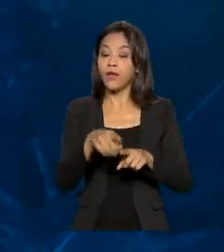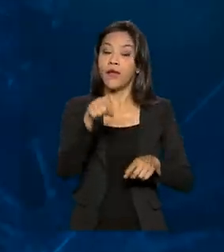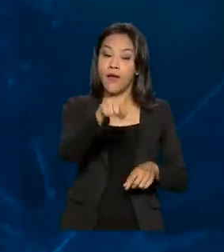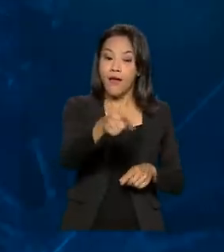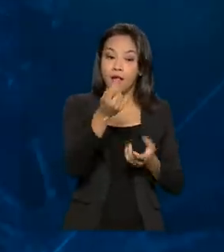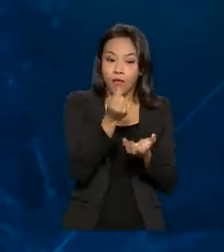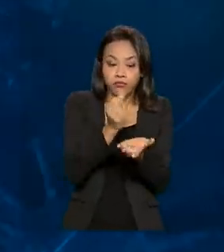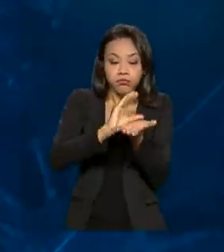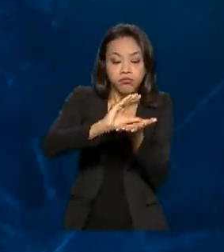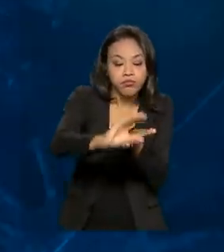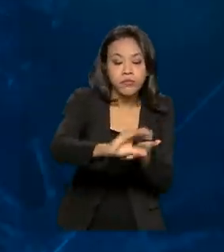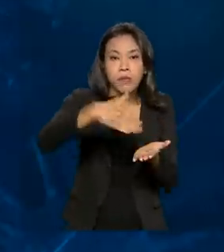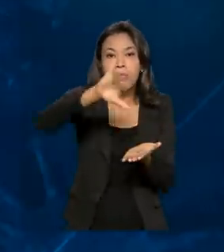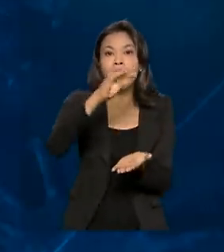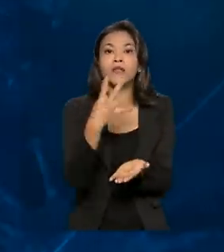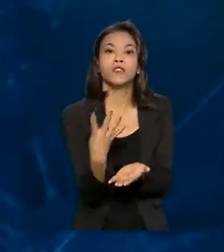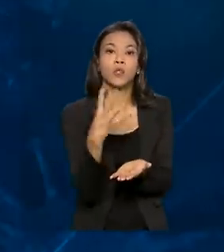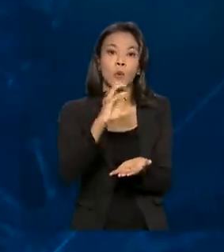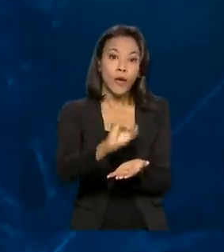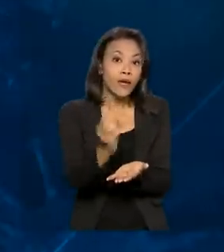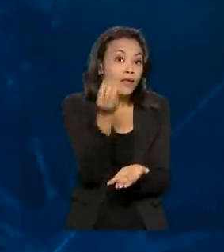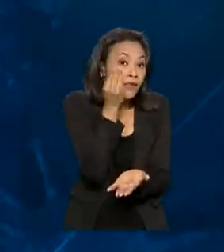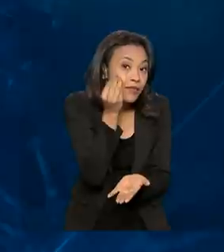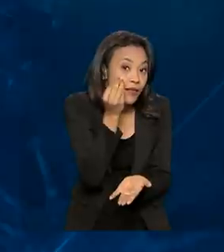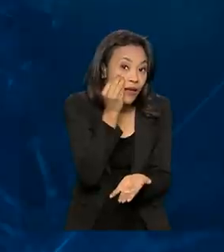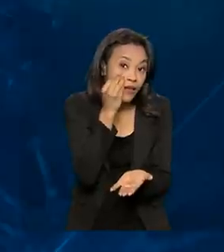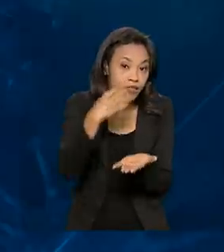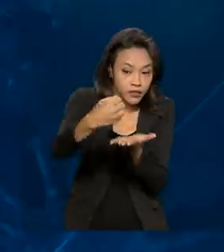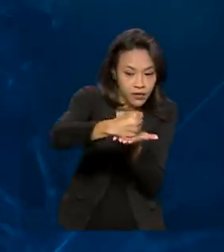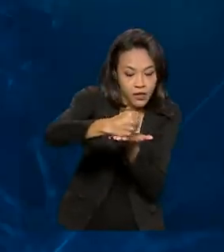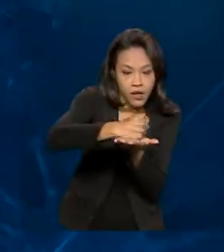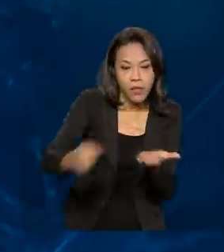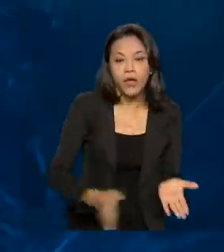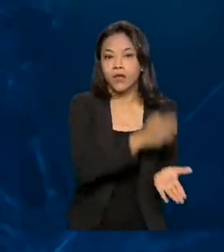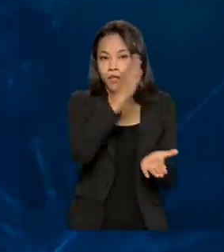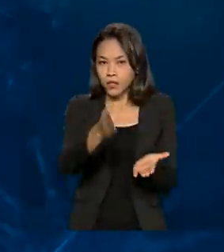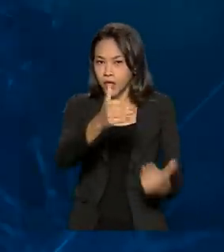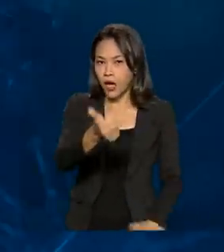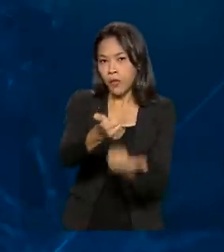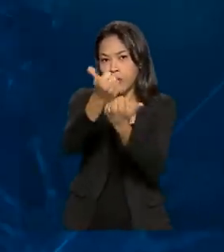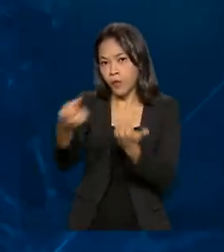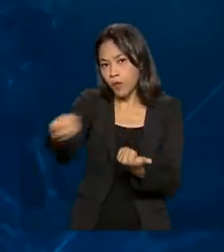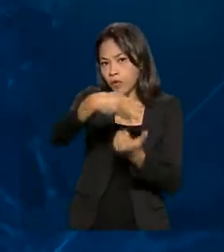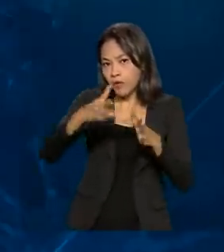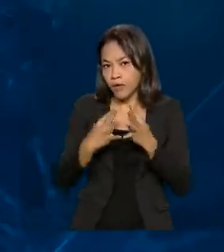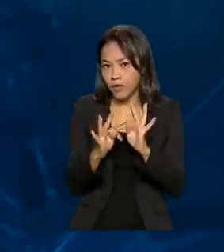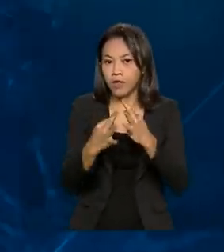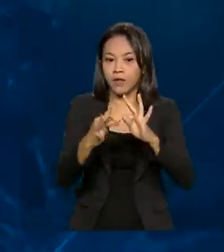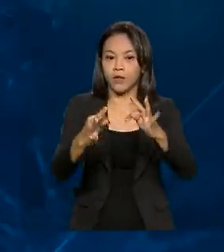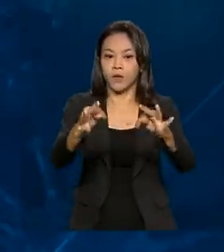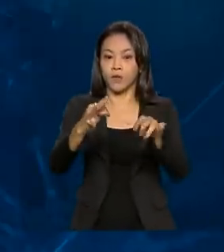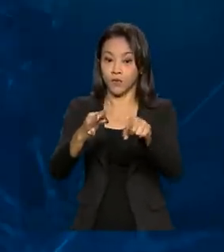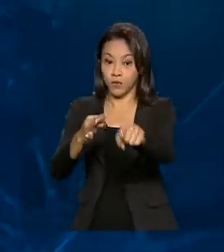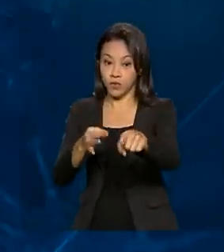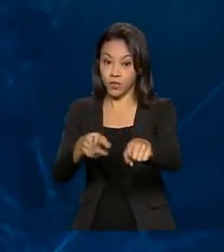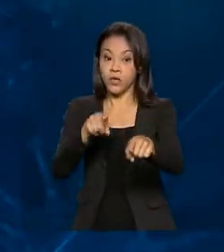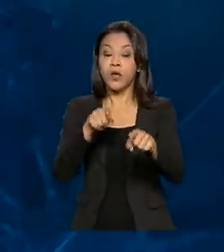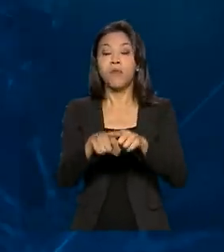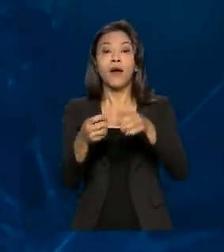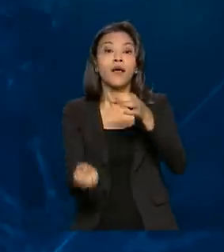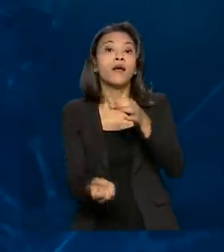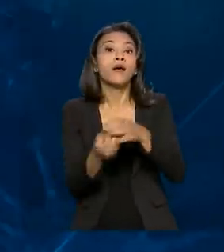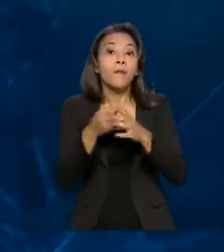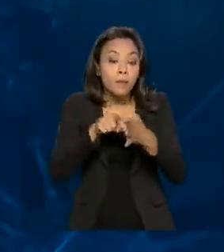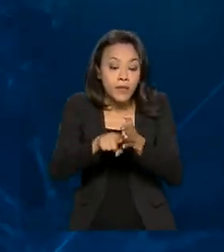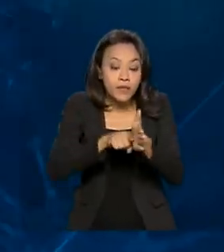mais de 40 ensaios clínicos com medicamentos e investiu em tecnologias de inovação para o desenvolvimento de respiradores e